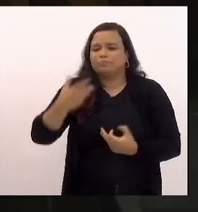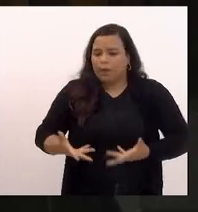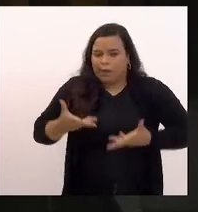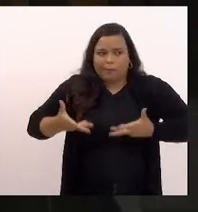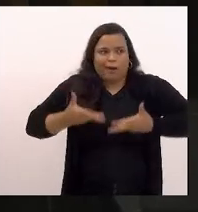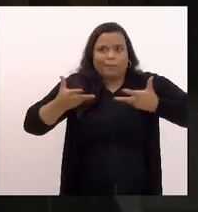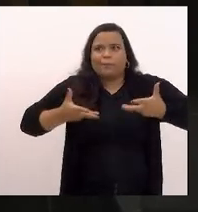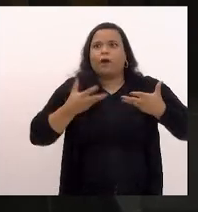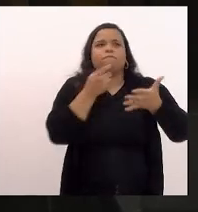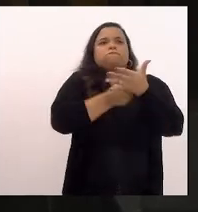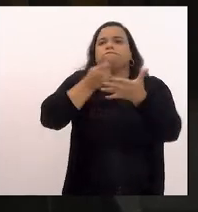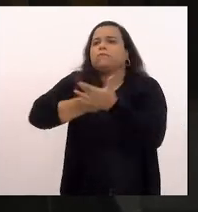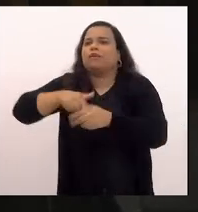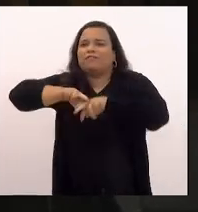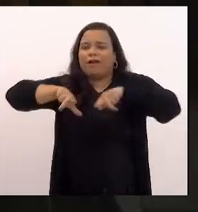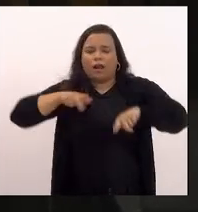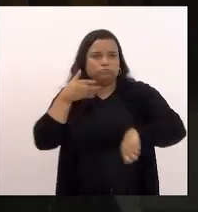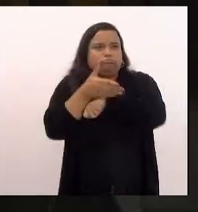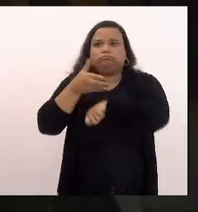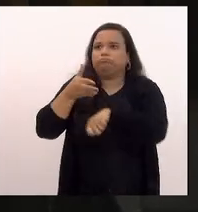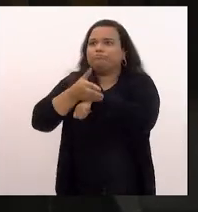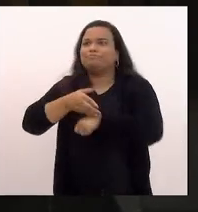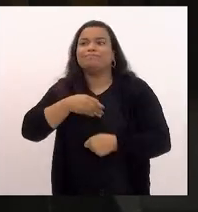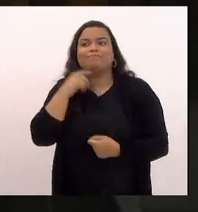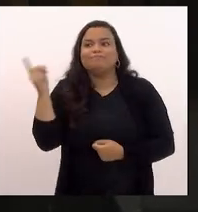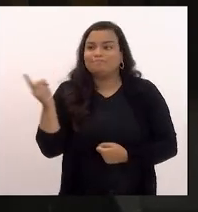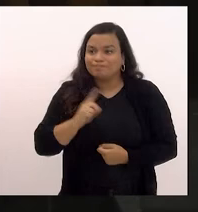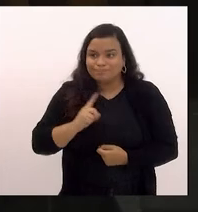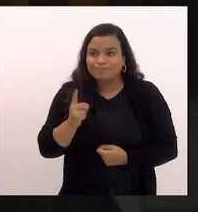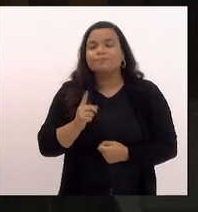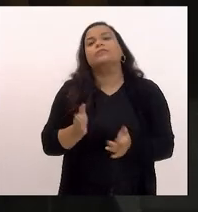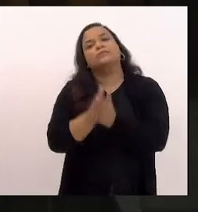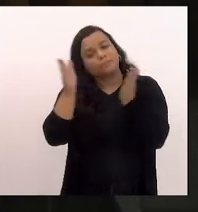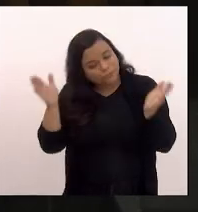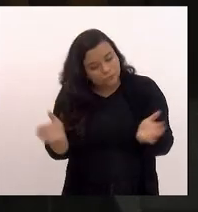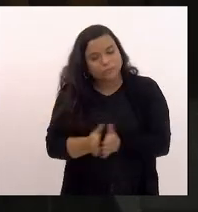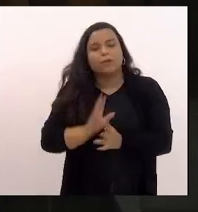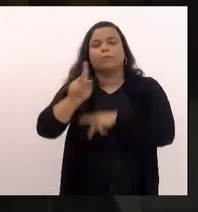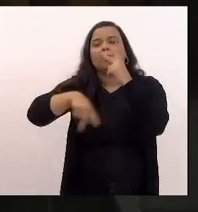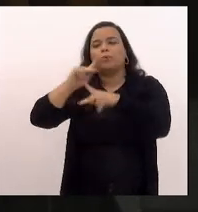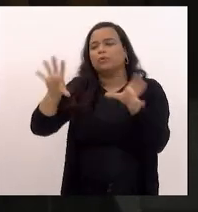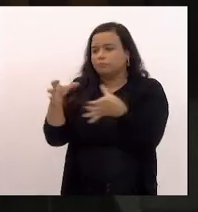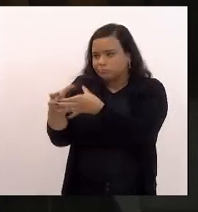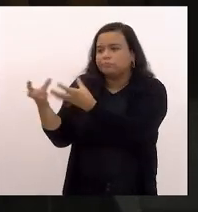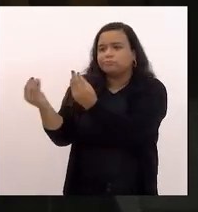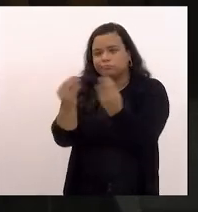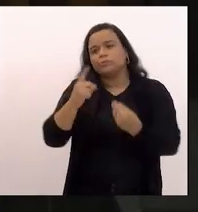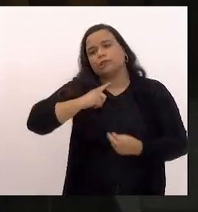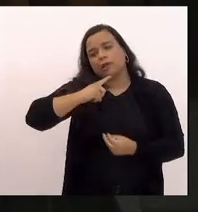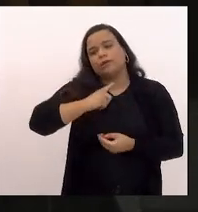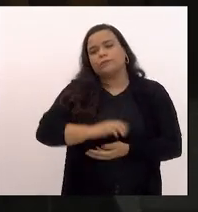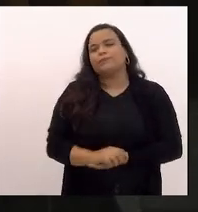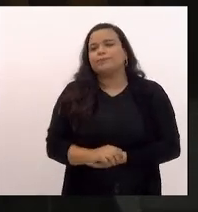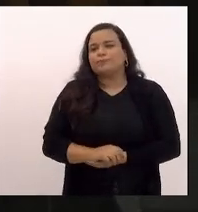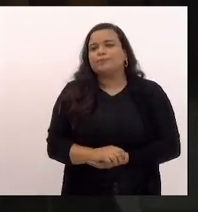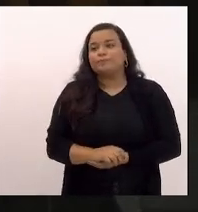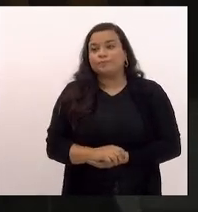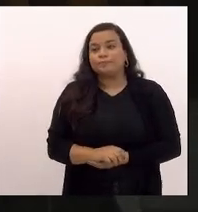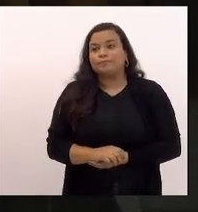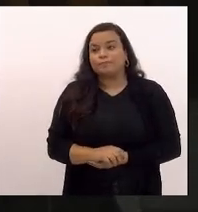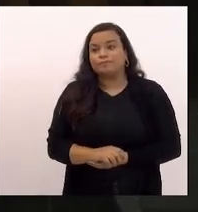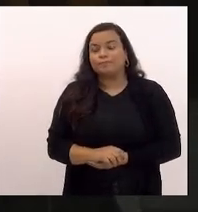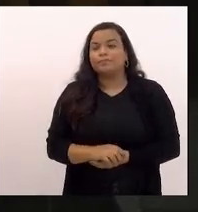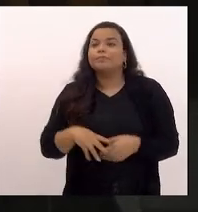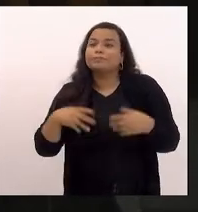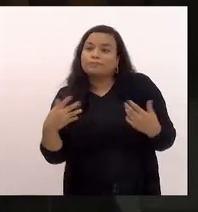ele enfrentasse essas dificuldades da vida e da pobreza que uma parcela enorme da nossa população vivencia e